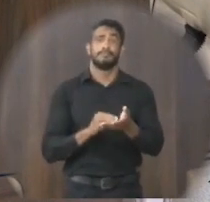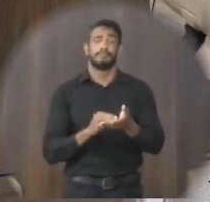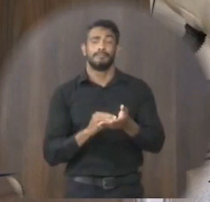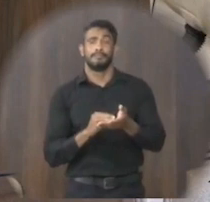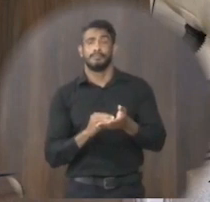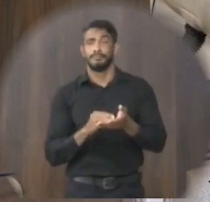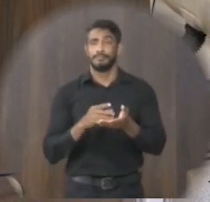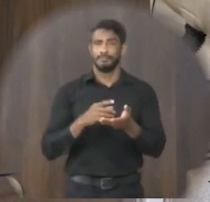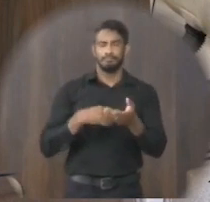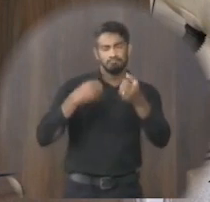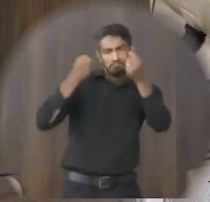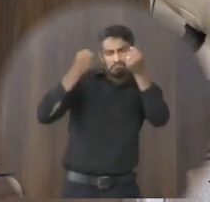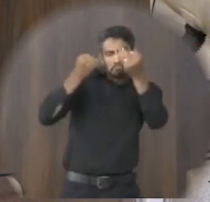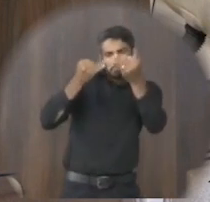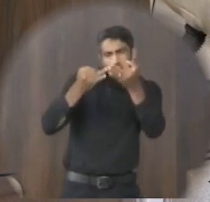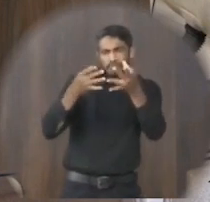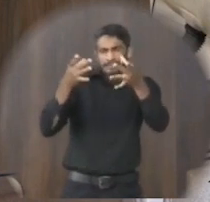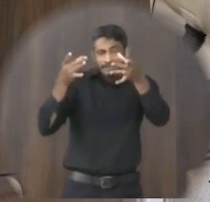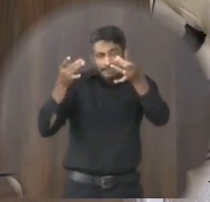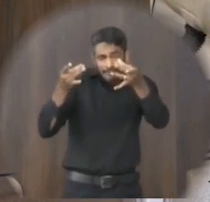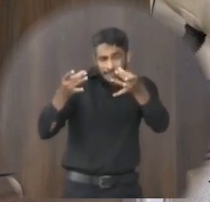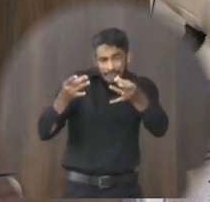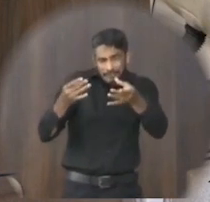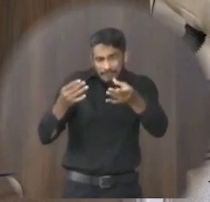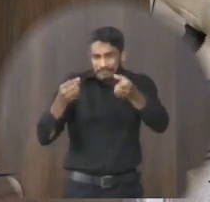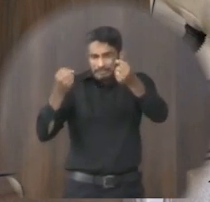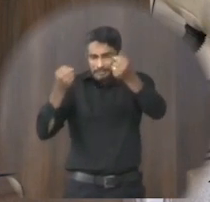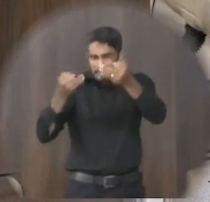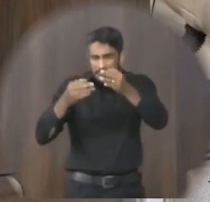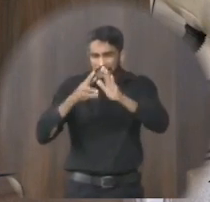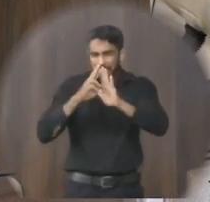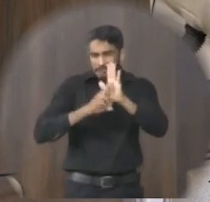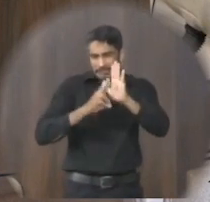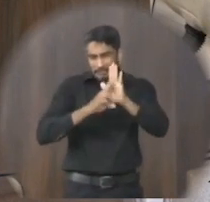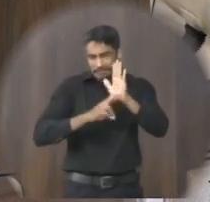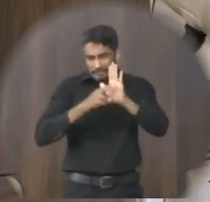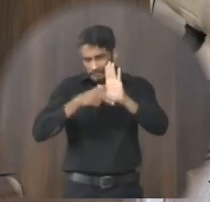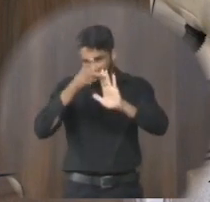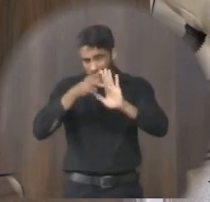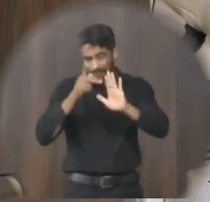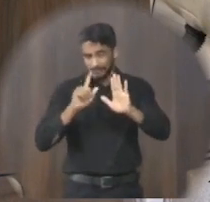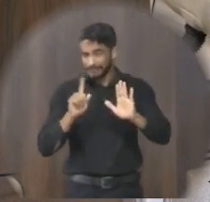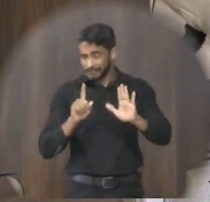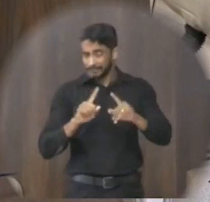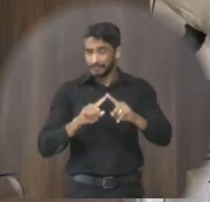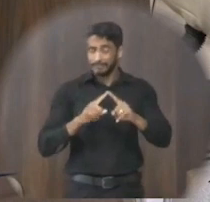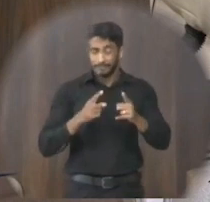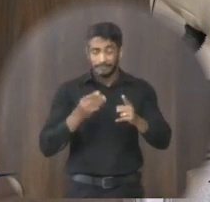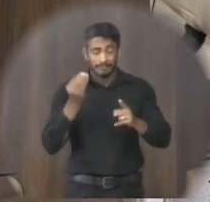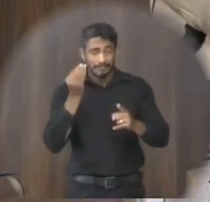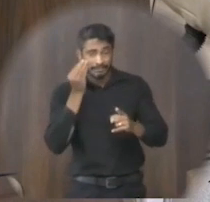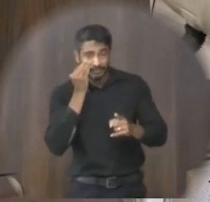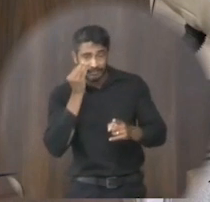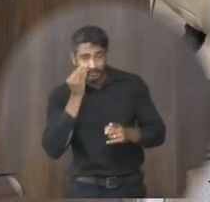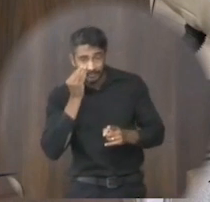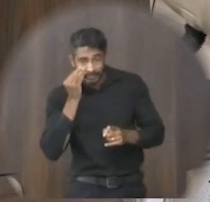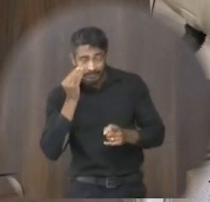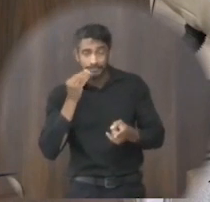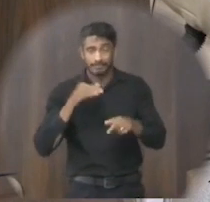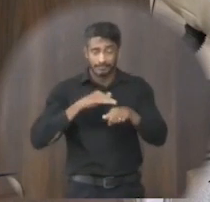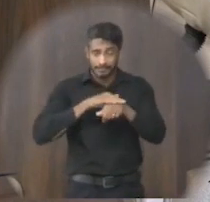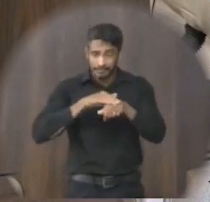entrei em detalhes desse anteprojeto que a gente estava rascunhando mas eu falei com ela nós estamos tentando nós estamos